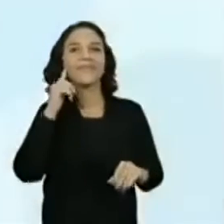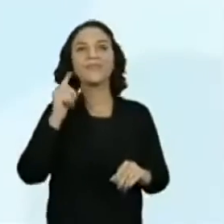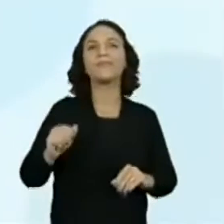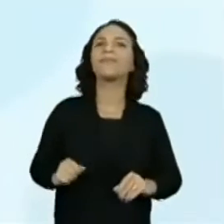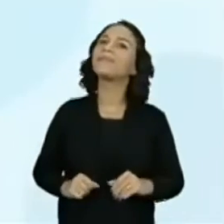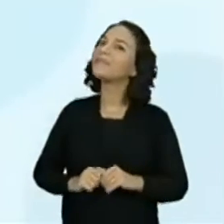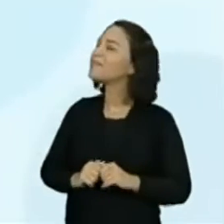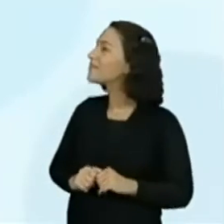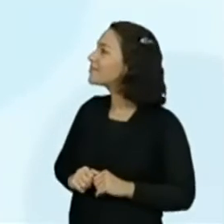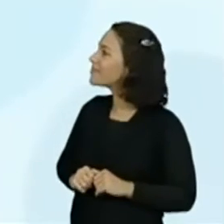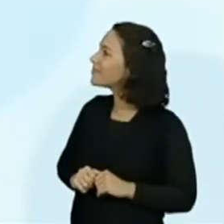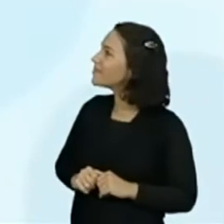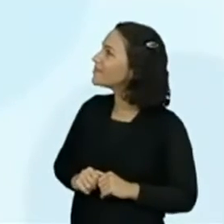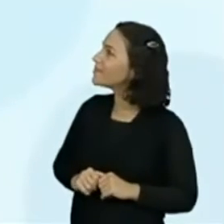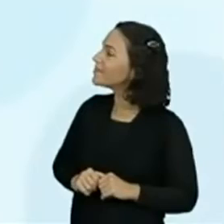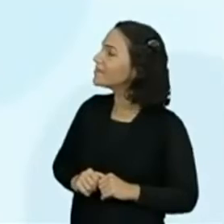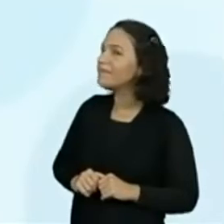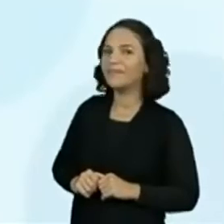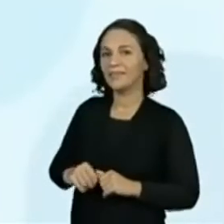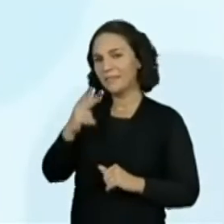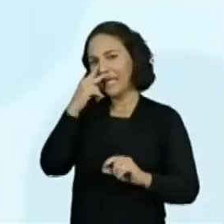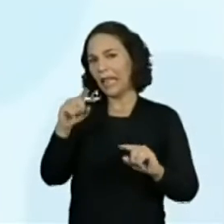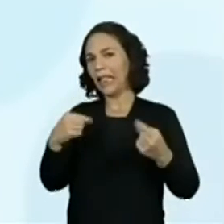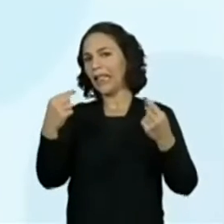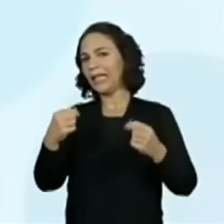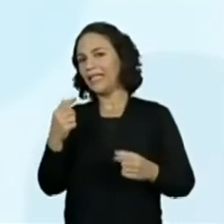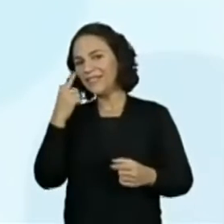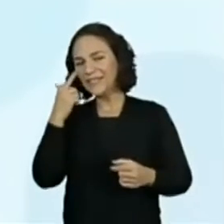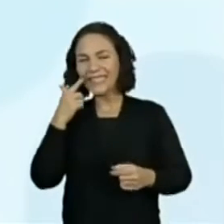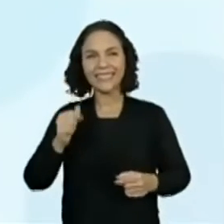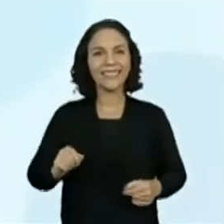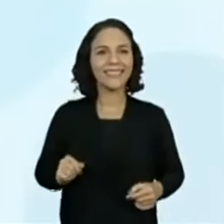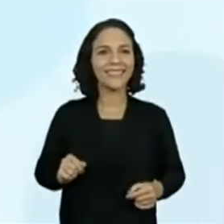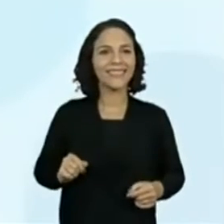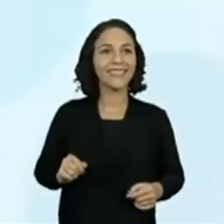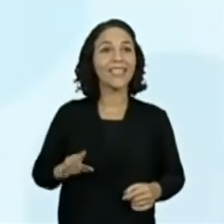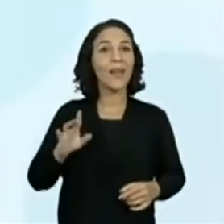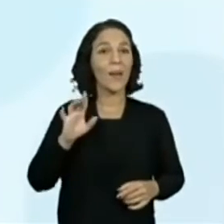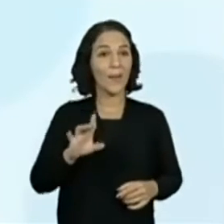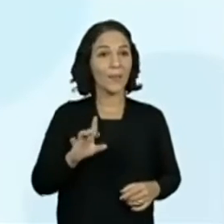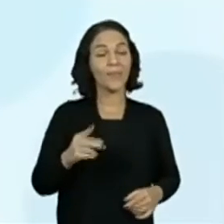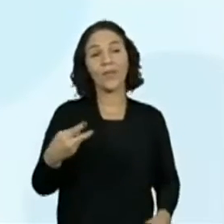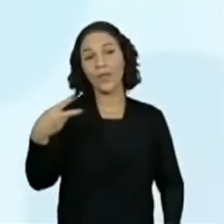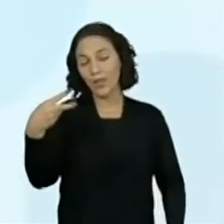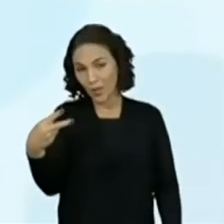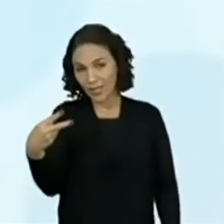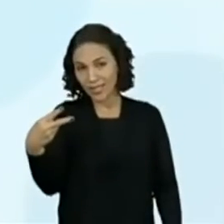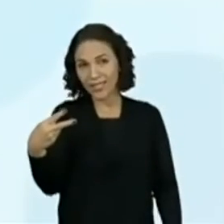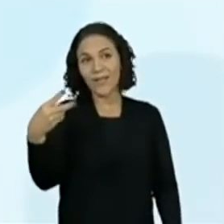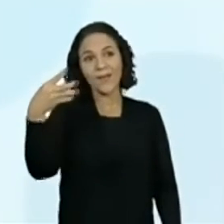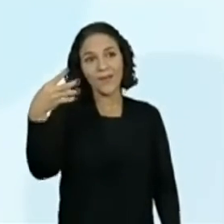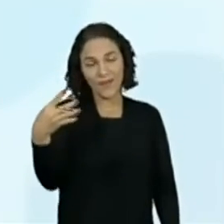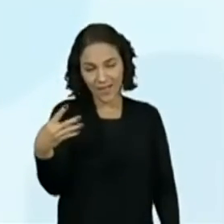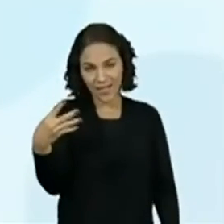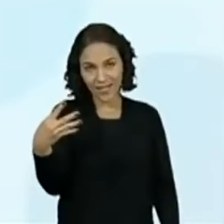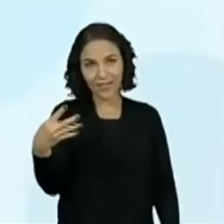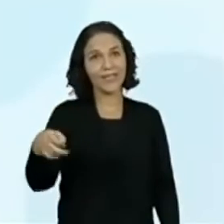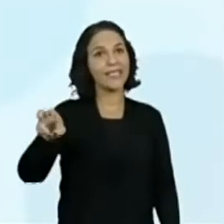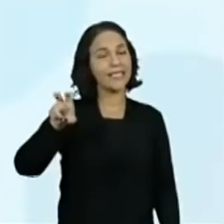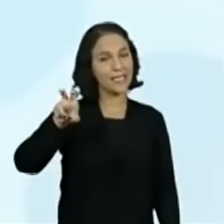nossa estimativa se está certa ou não. Hum, pegadinha, Pegadinha. Vamos ver? Temos aqui as máscaras. Duas, quatro,